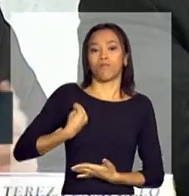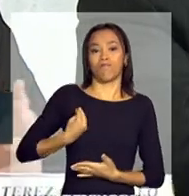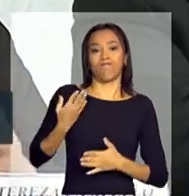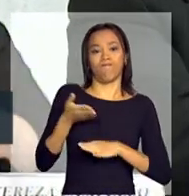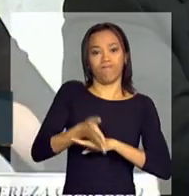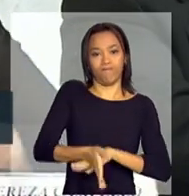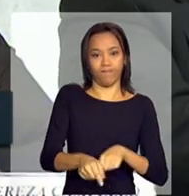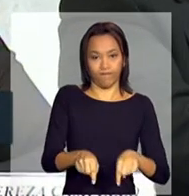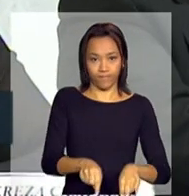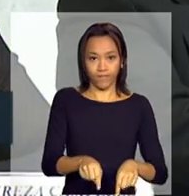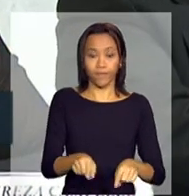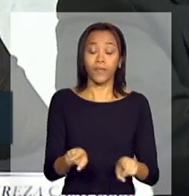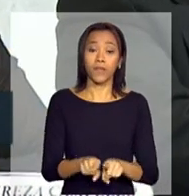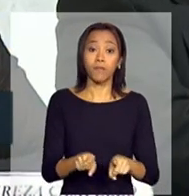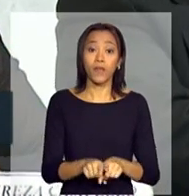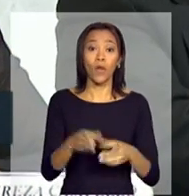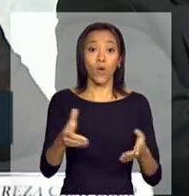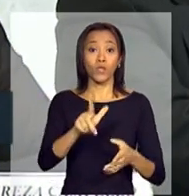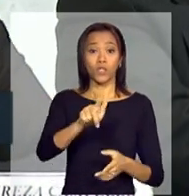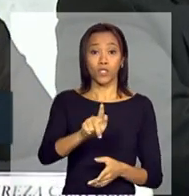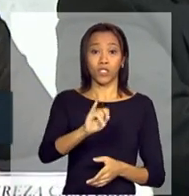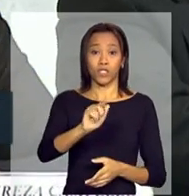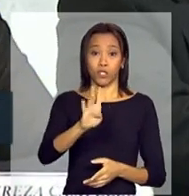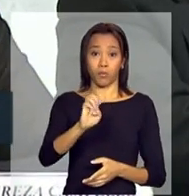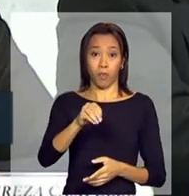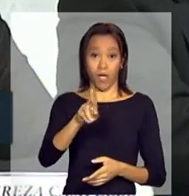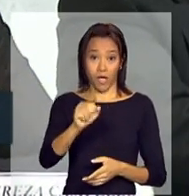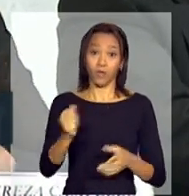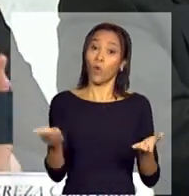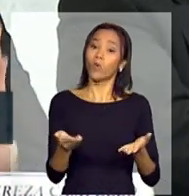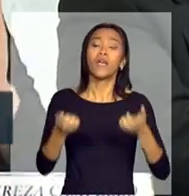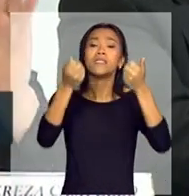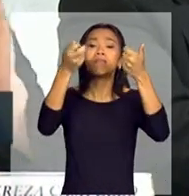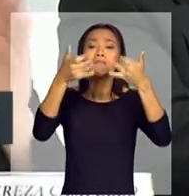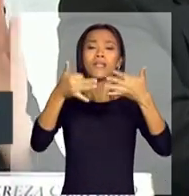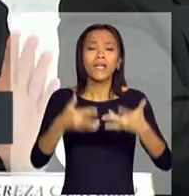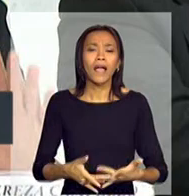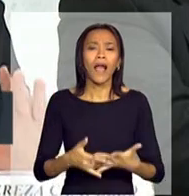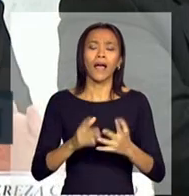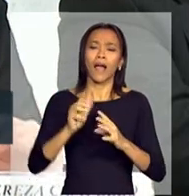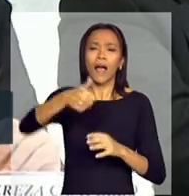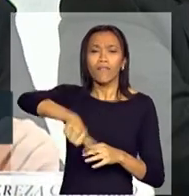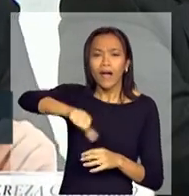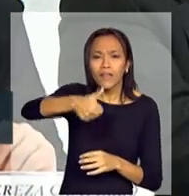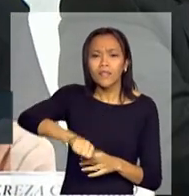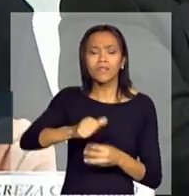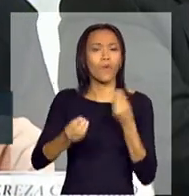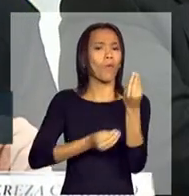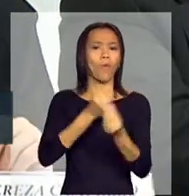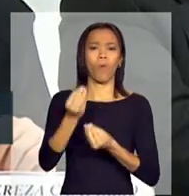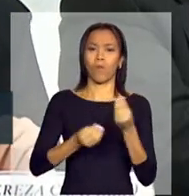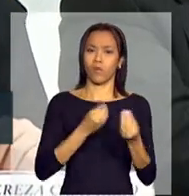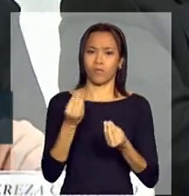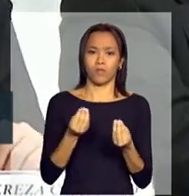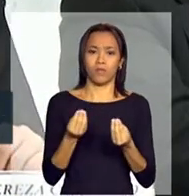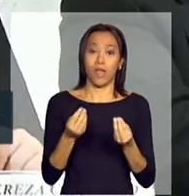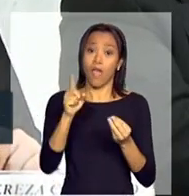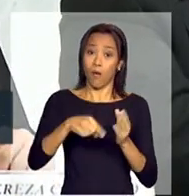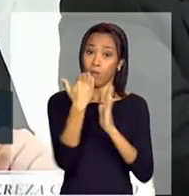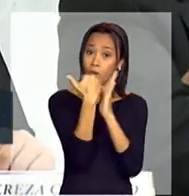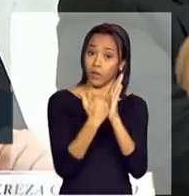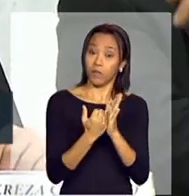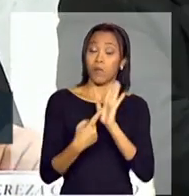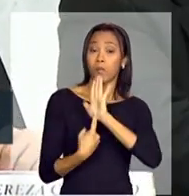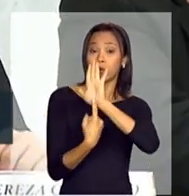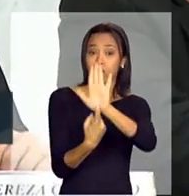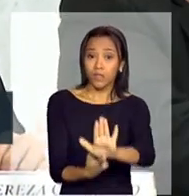Então, como disse o Gilberto, a ideia hoje é fazer mais uma prestação de contas, então, vou fazer uma fala bem de prestação de contas, mostrando